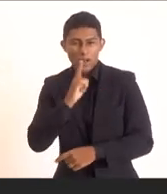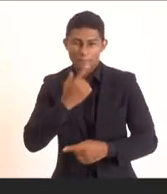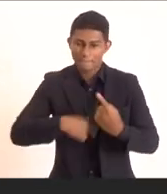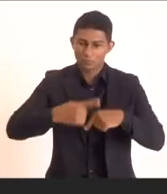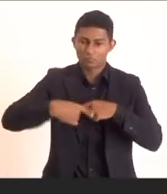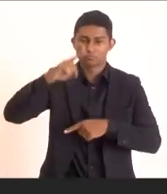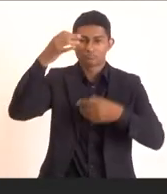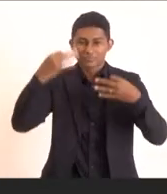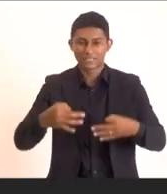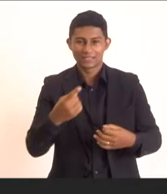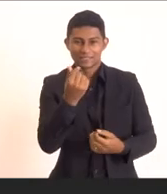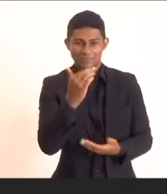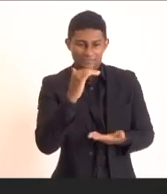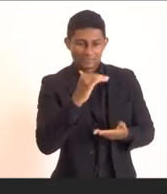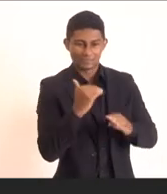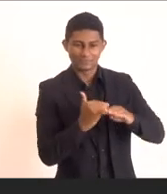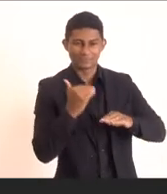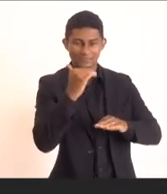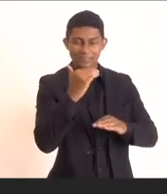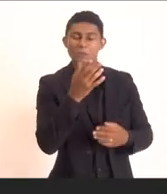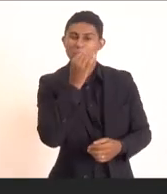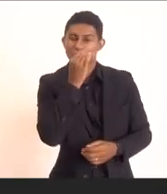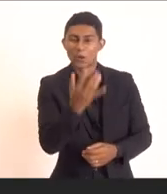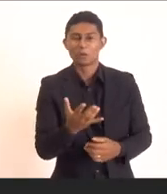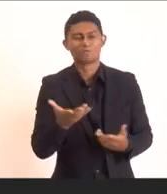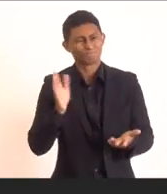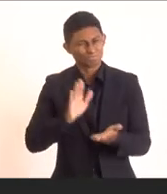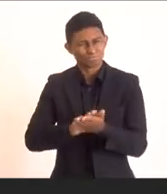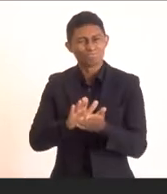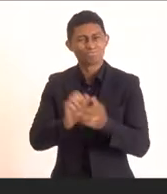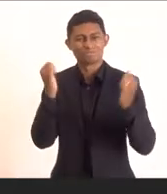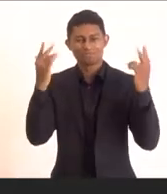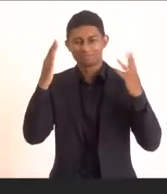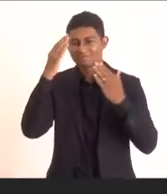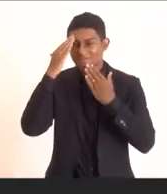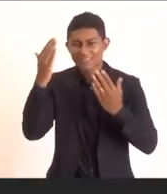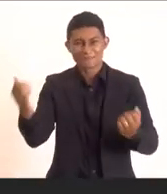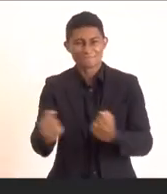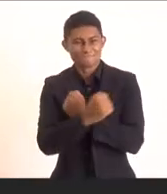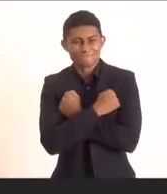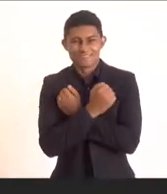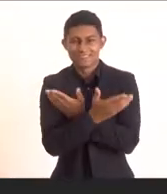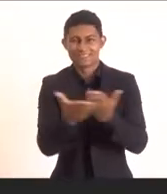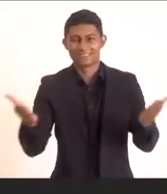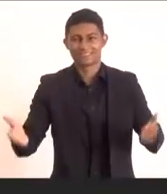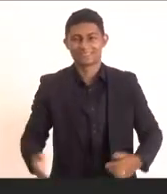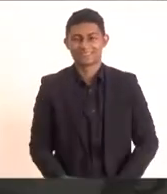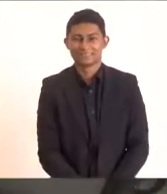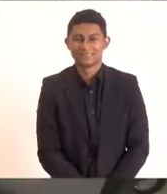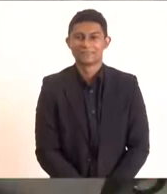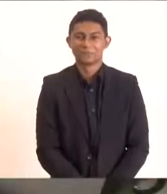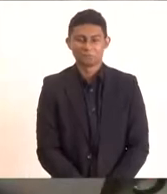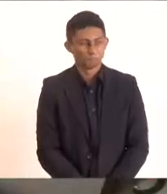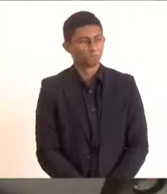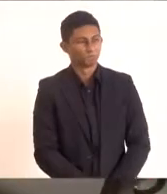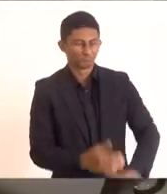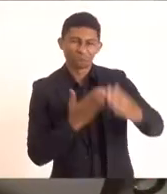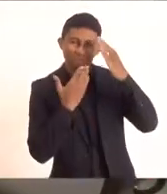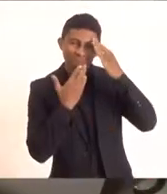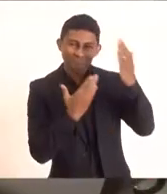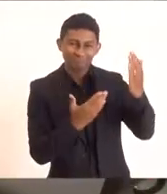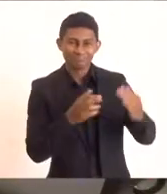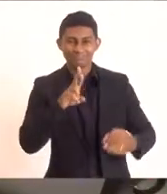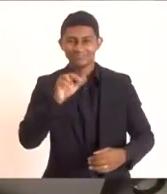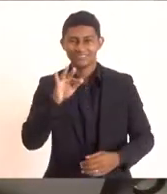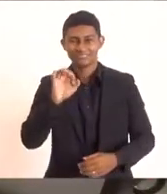soberano, um exemplo para o Brasil e para outros estados. Parabéns, obrigado, um abraço a todos vocês. Obrigado, Rafael.